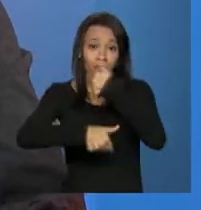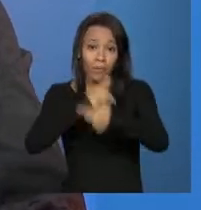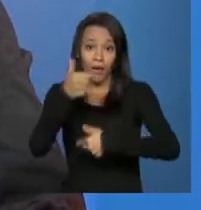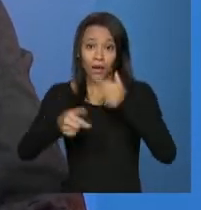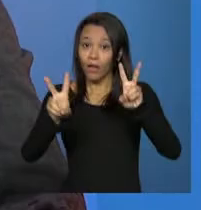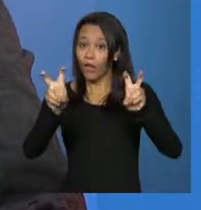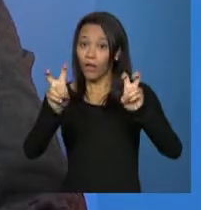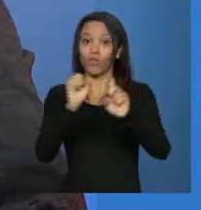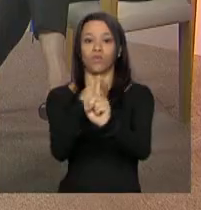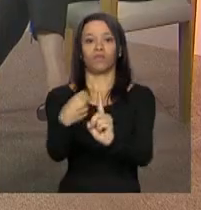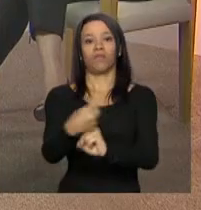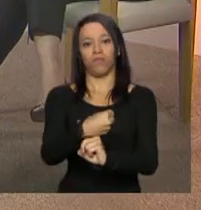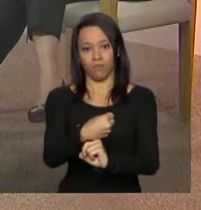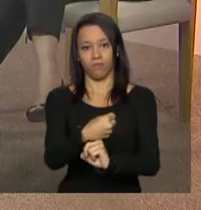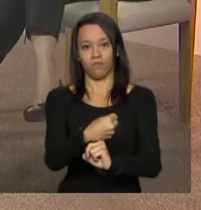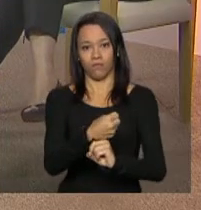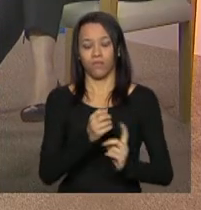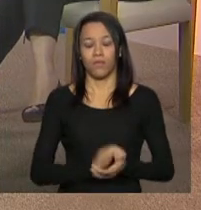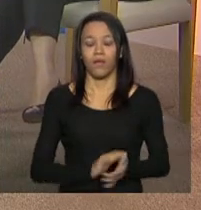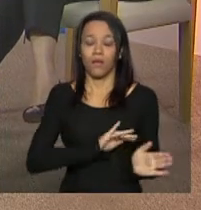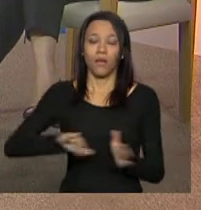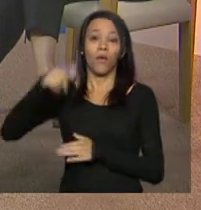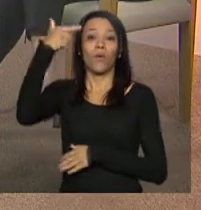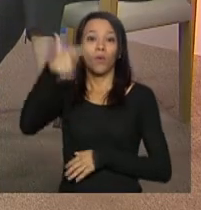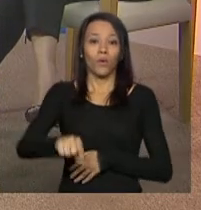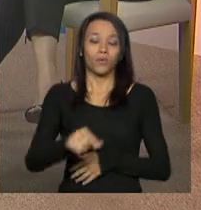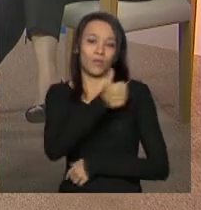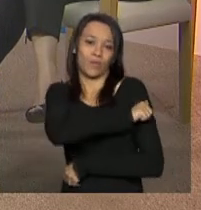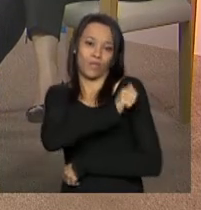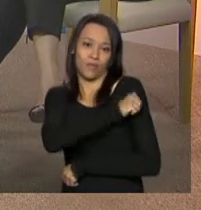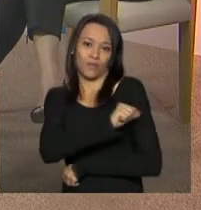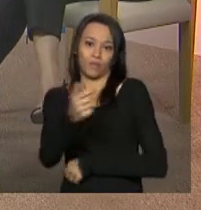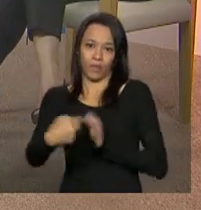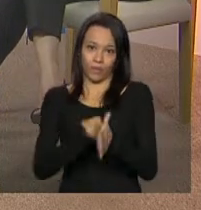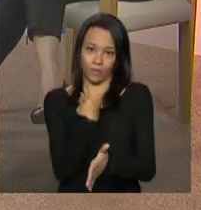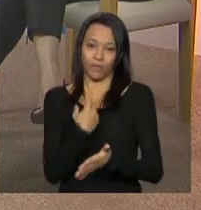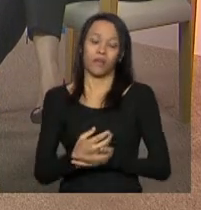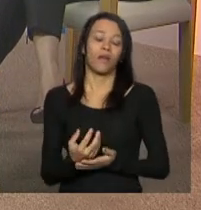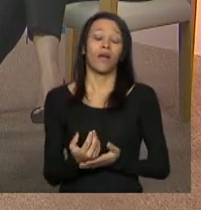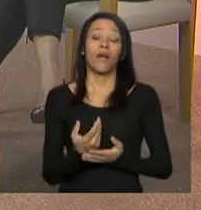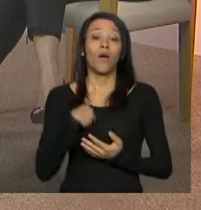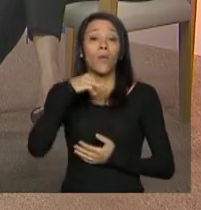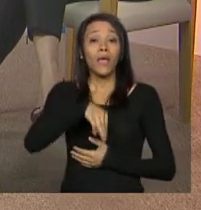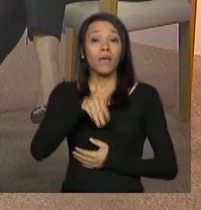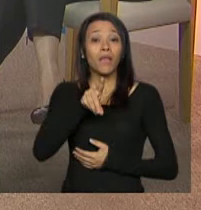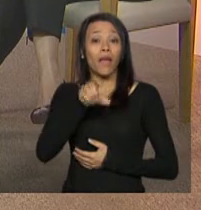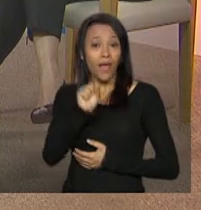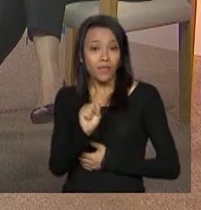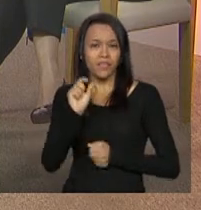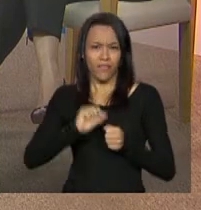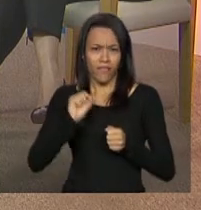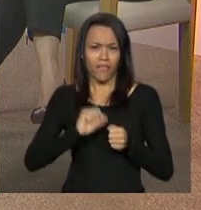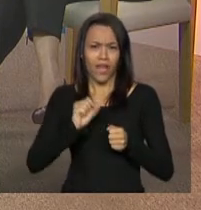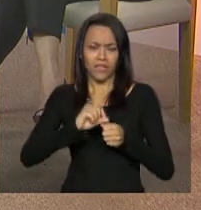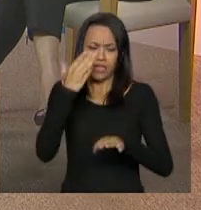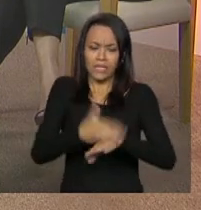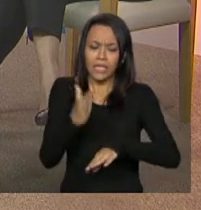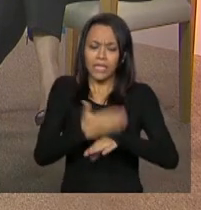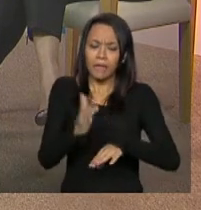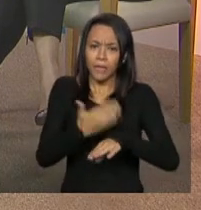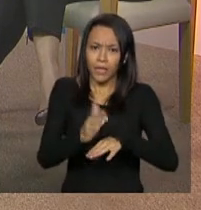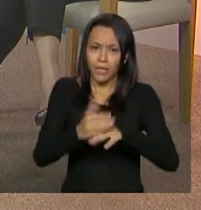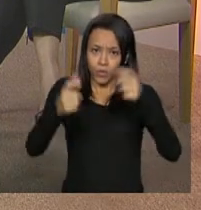Bom, a gente tem agora a pergunta do Marcelo Oliveira lá do Rio de Janeiro Carla, você responde o MDS faz capacitação local para o preenchimento?